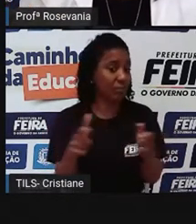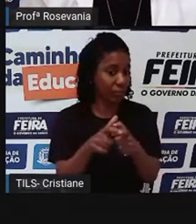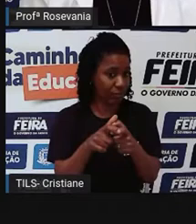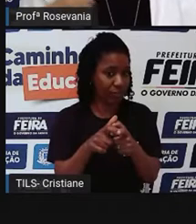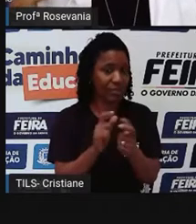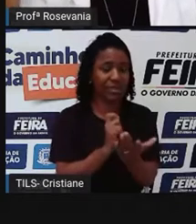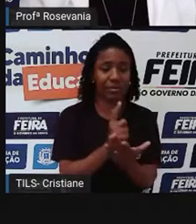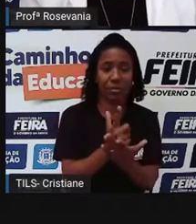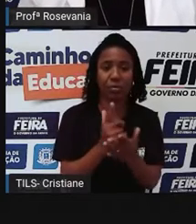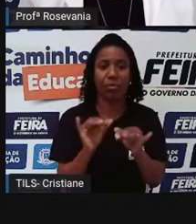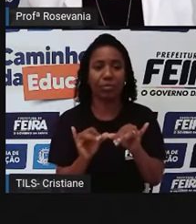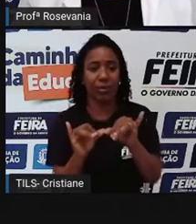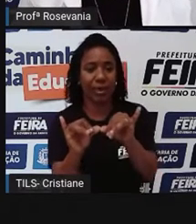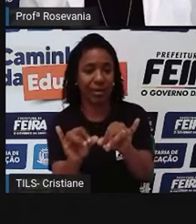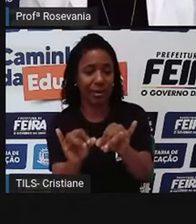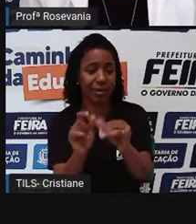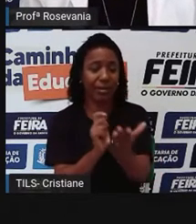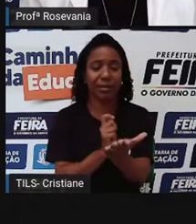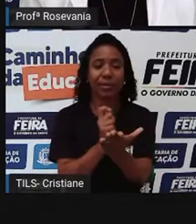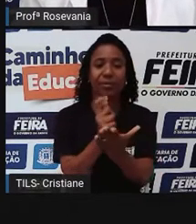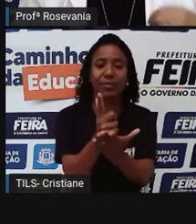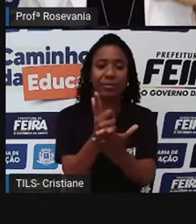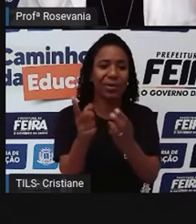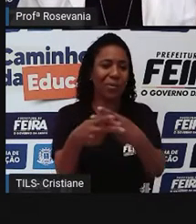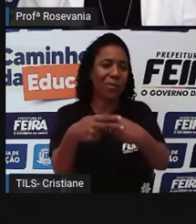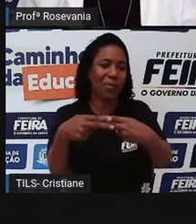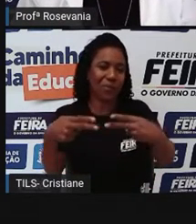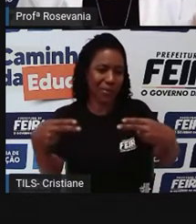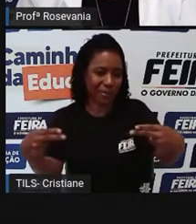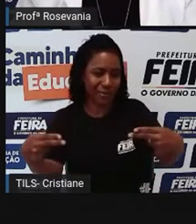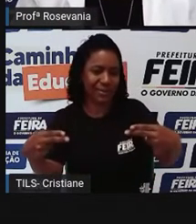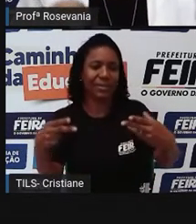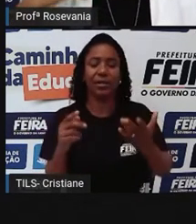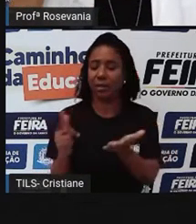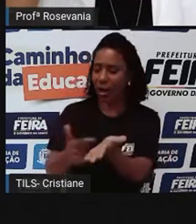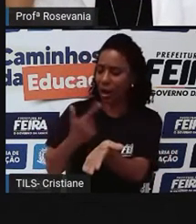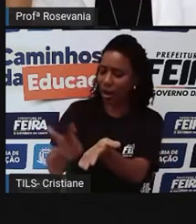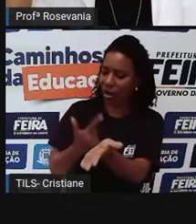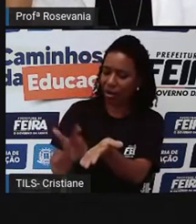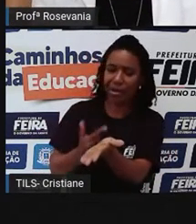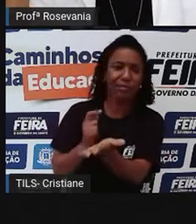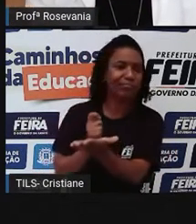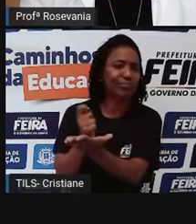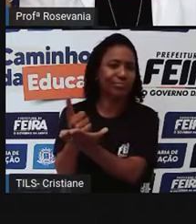vou no mercado, compro uma quantidade de produtos, na livraria,